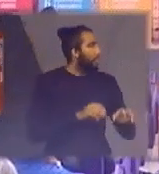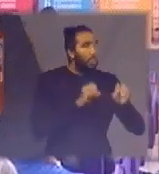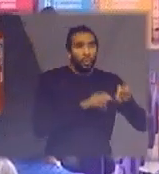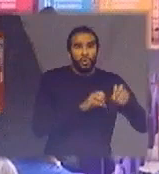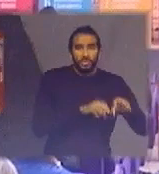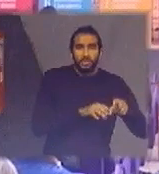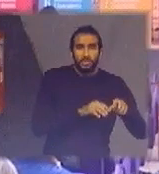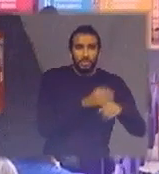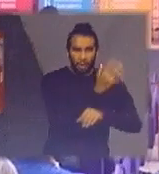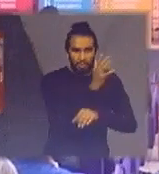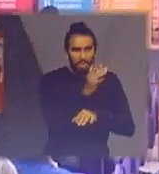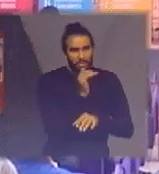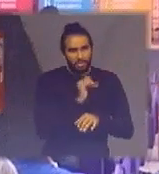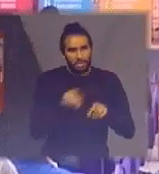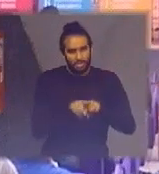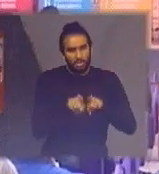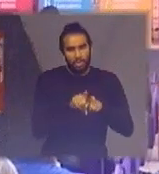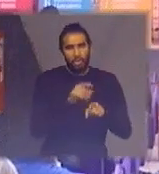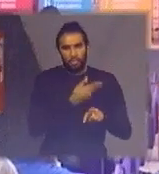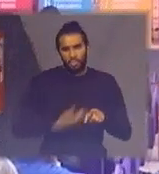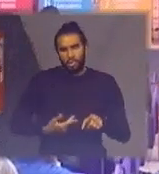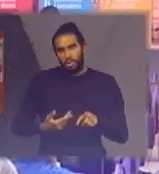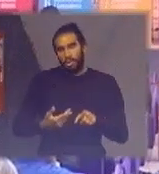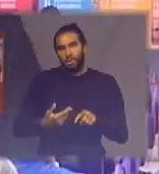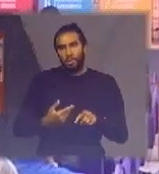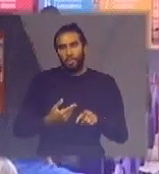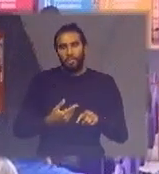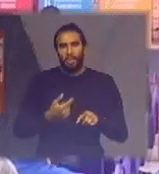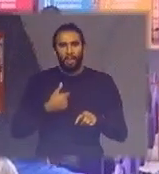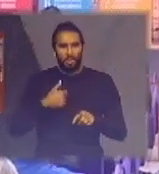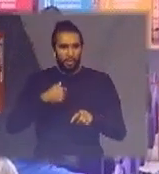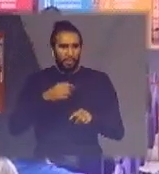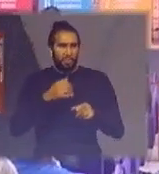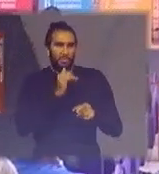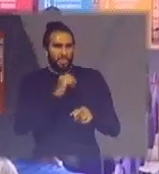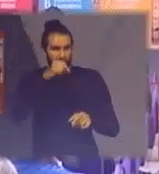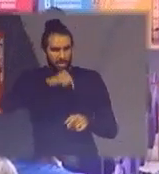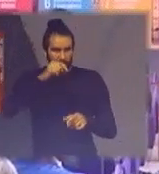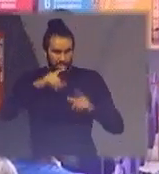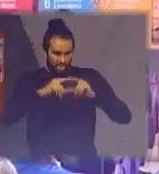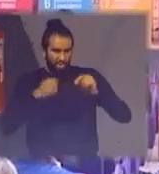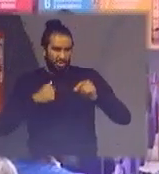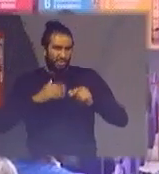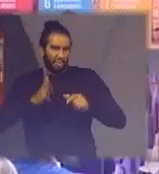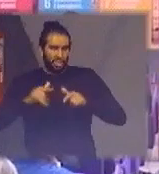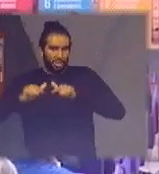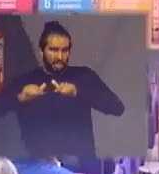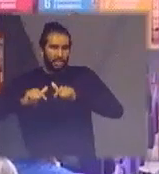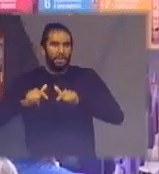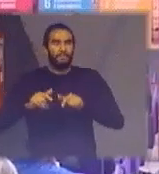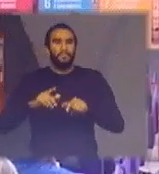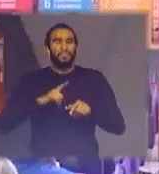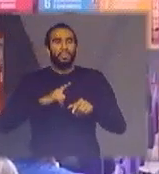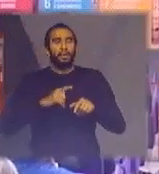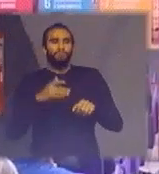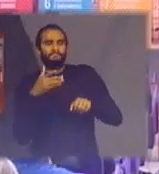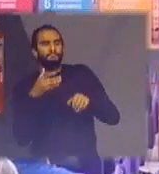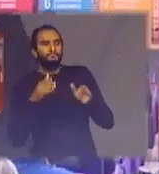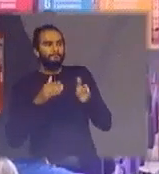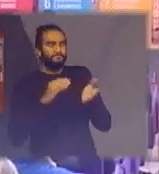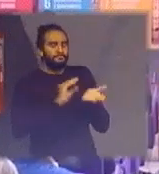público vou dar um exemplo aqui de novo de Brasília que eu trabalhei nove anos com o governo você poder investir em educação ambiental